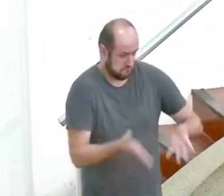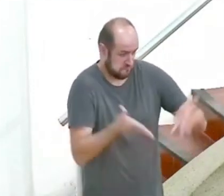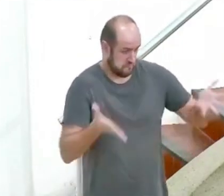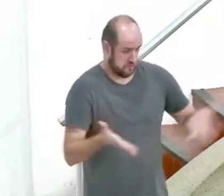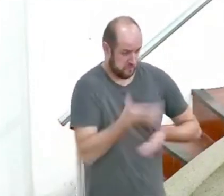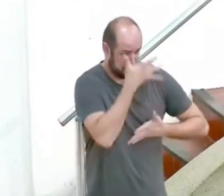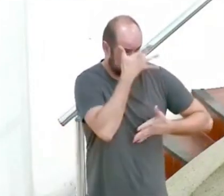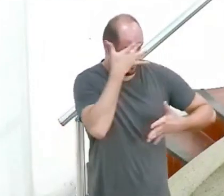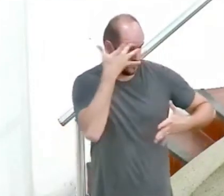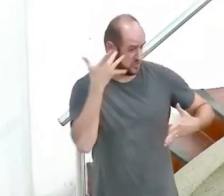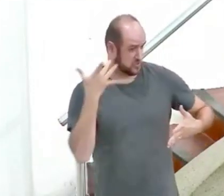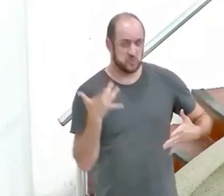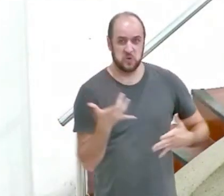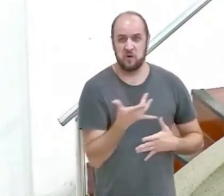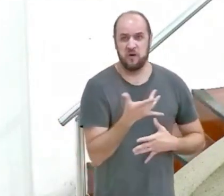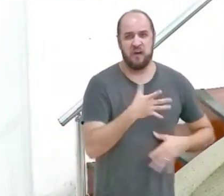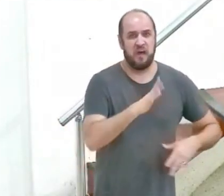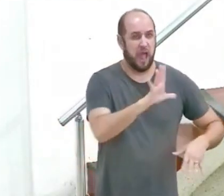outras pessoas